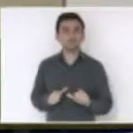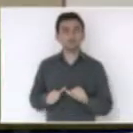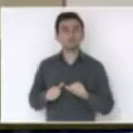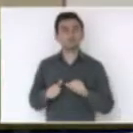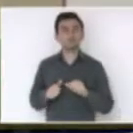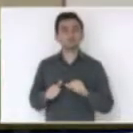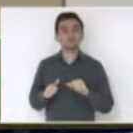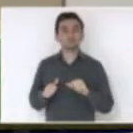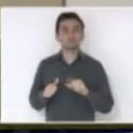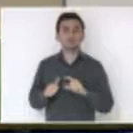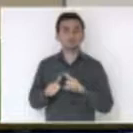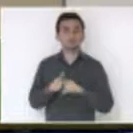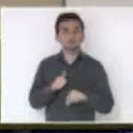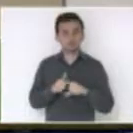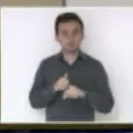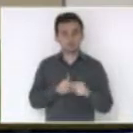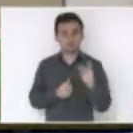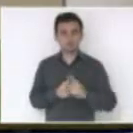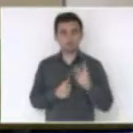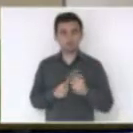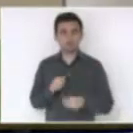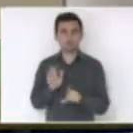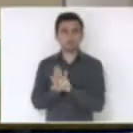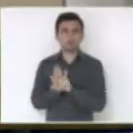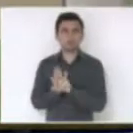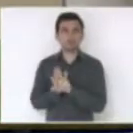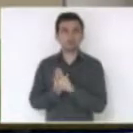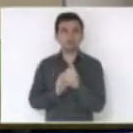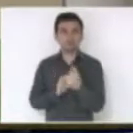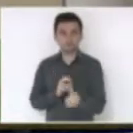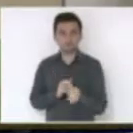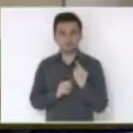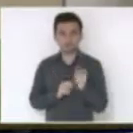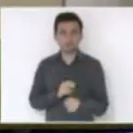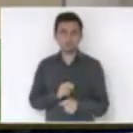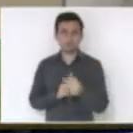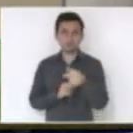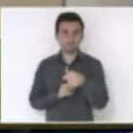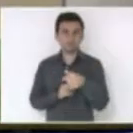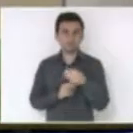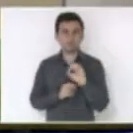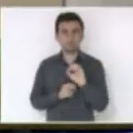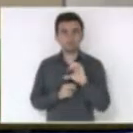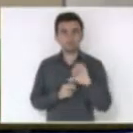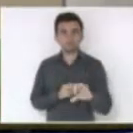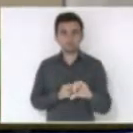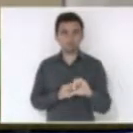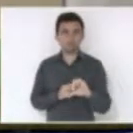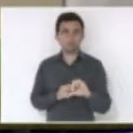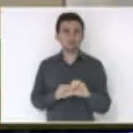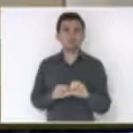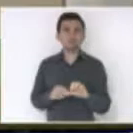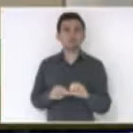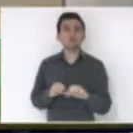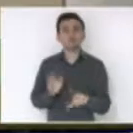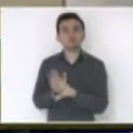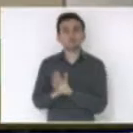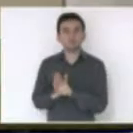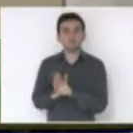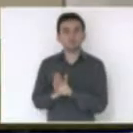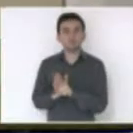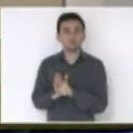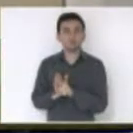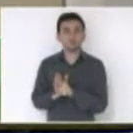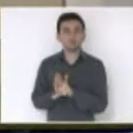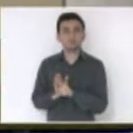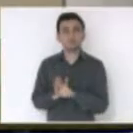artigo 2º a lei 16.709 de 2015, consolida as leis que dispõe sobre a instituição